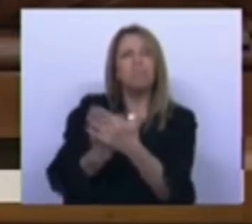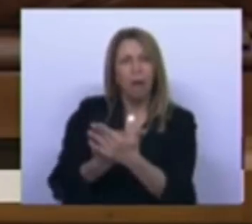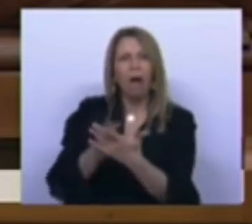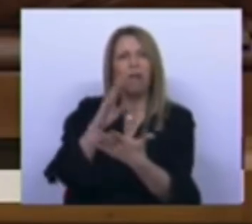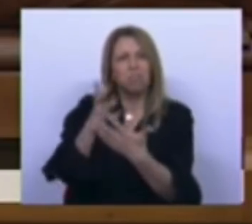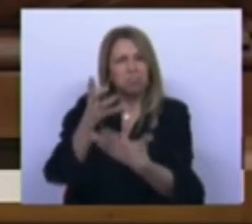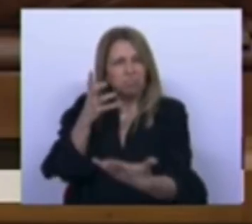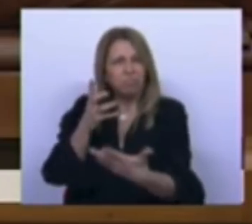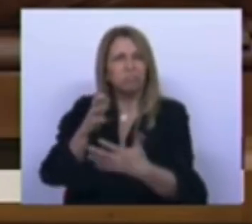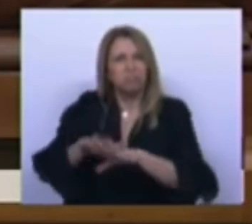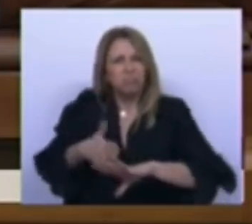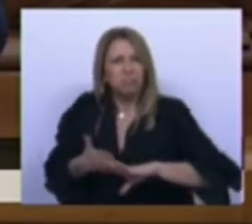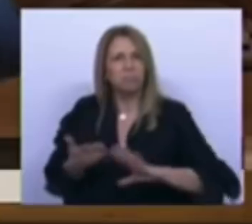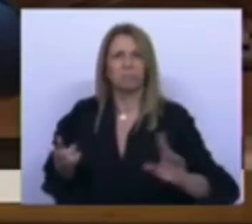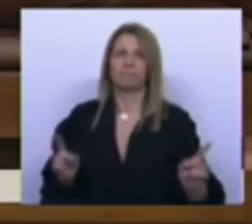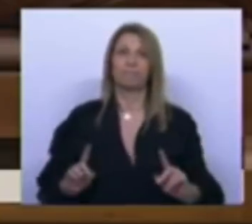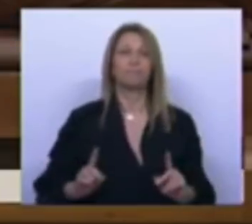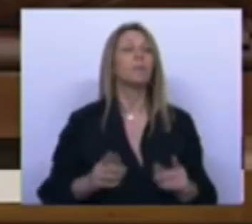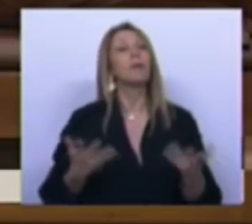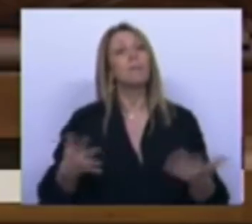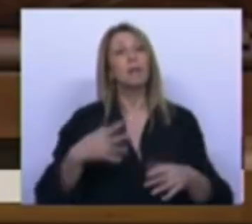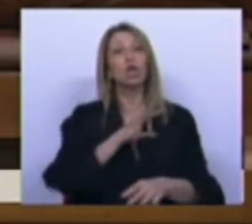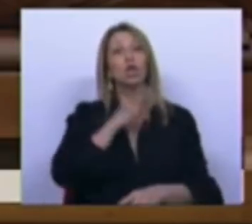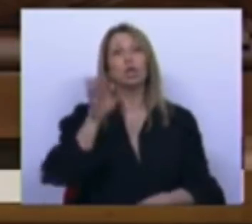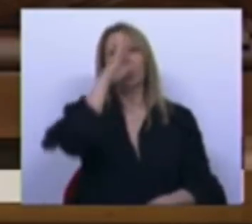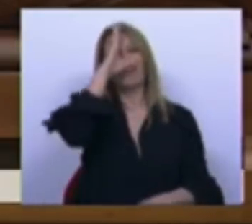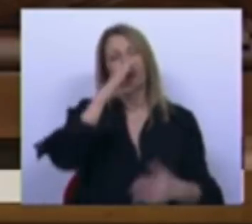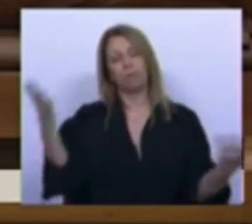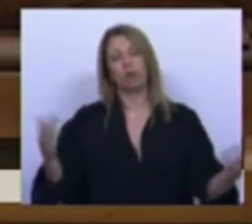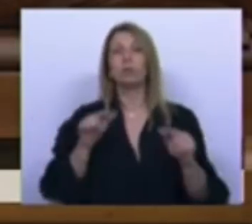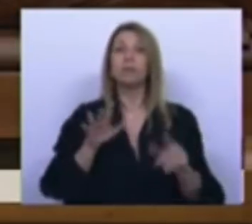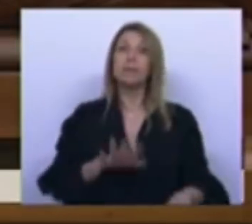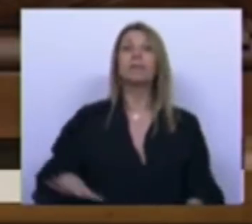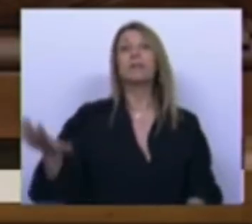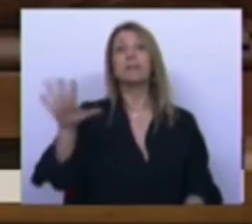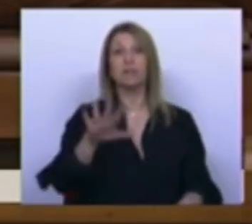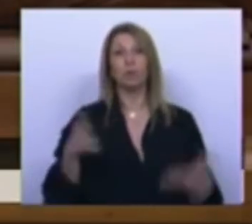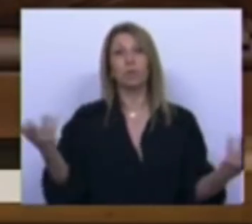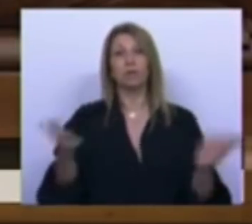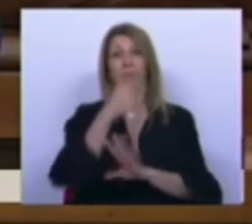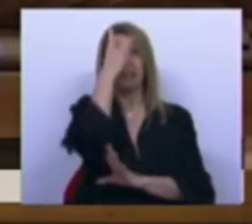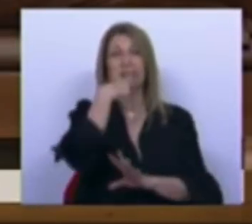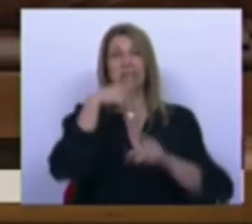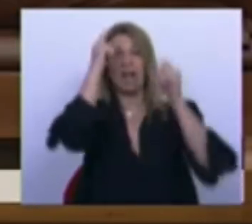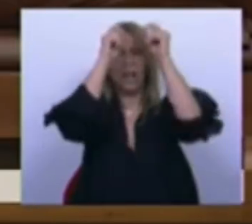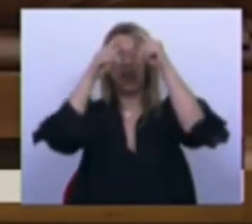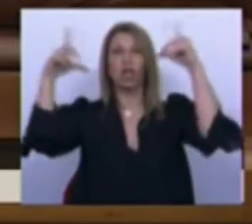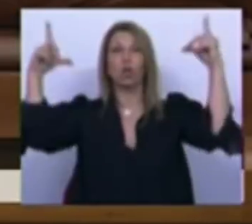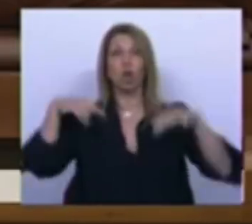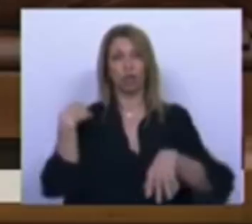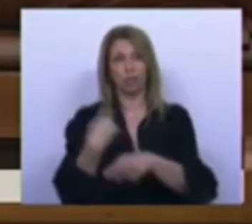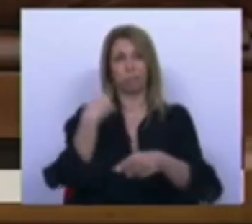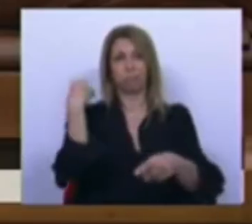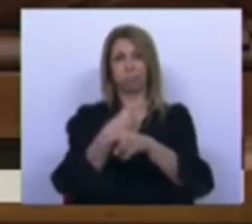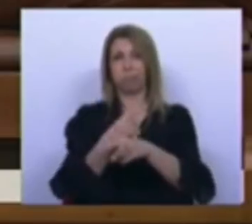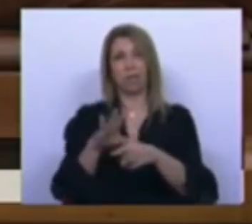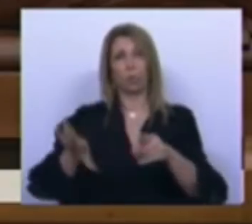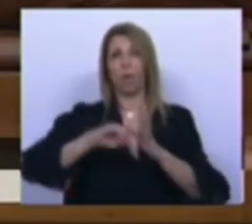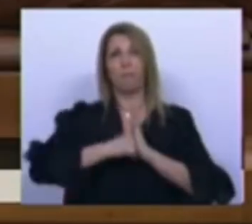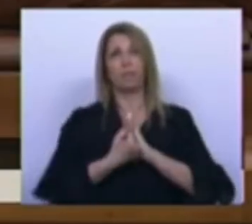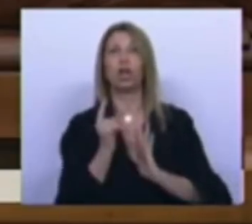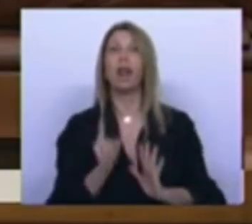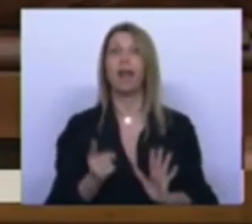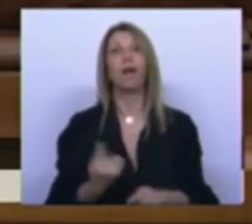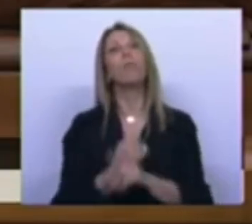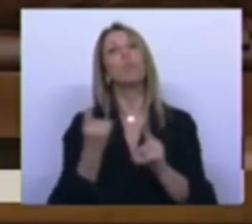Mas, Sr. Primeiro-Ministro, este é também o estado de emergência da cegueira ideológica. Porque ao mesmo tempo que dizemos que vamos apoiar